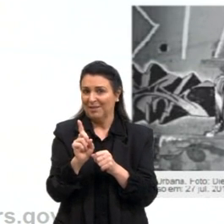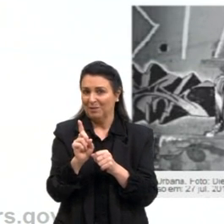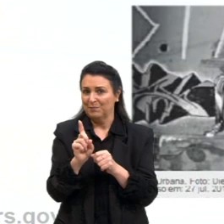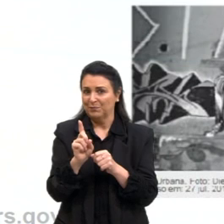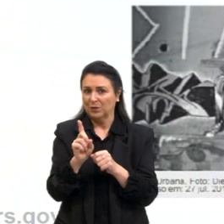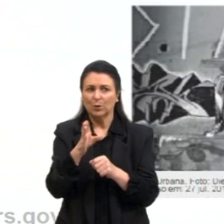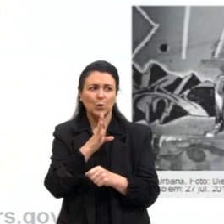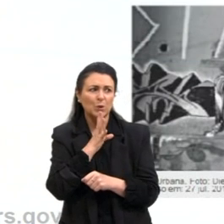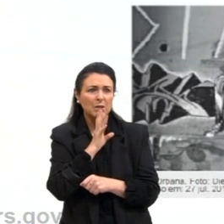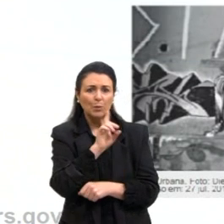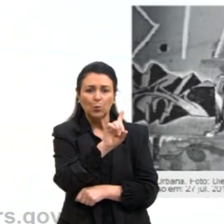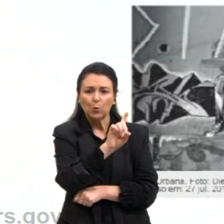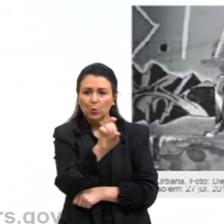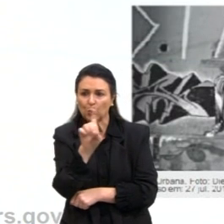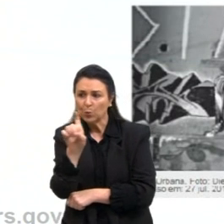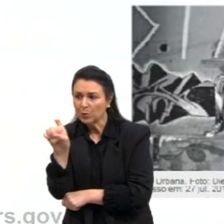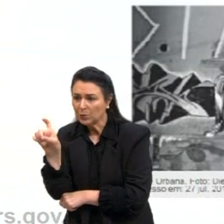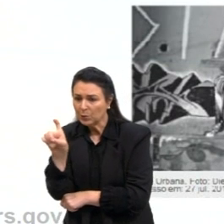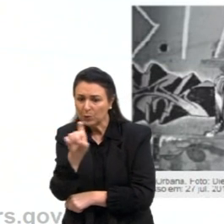spray que é